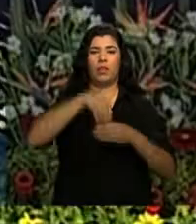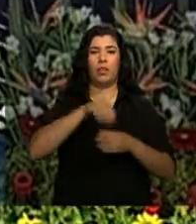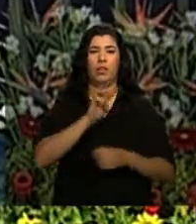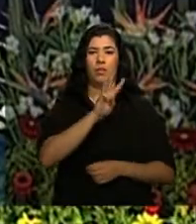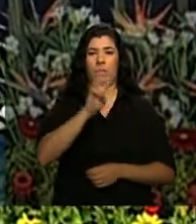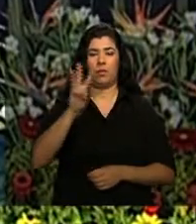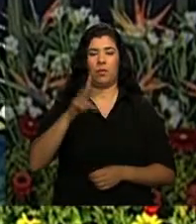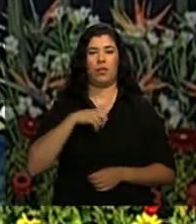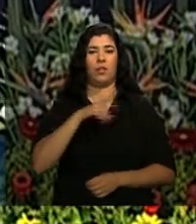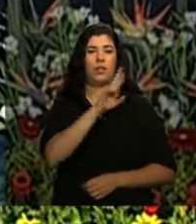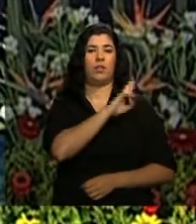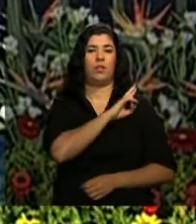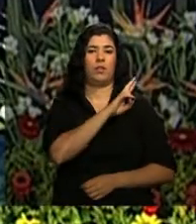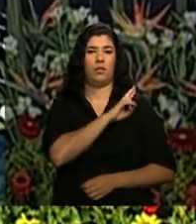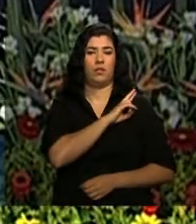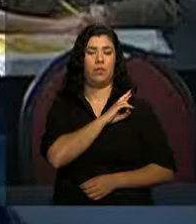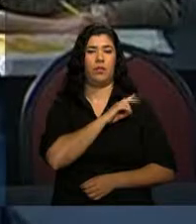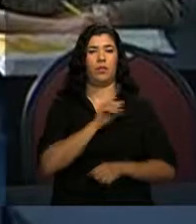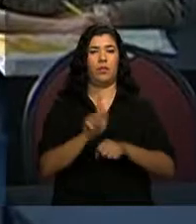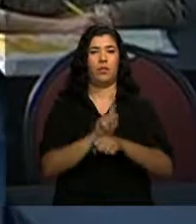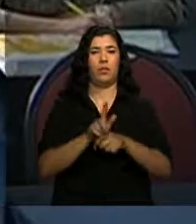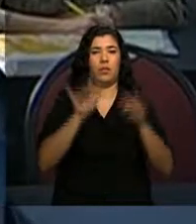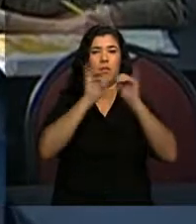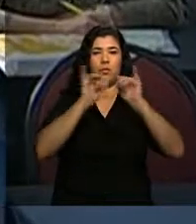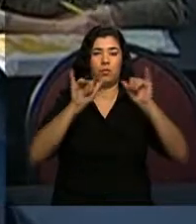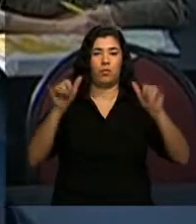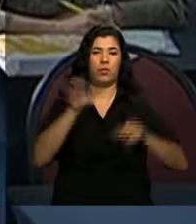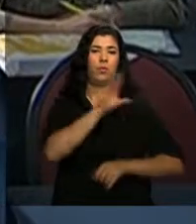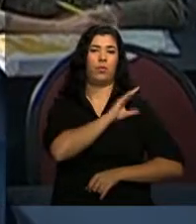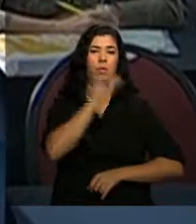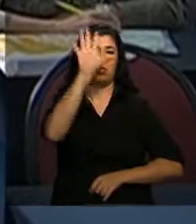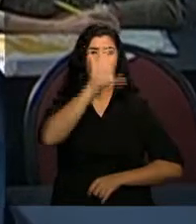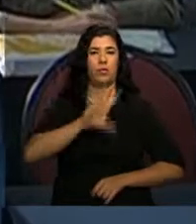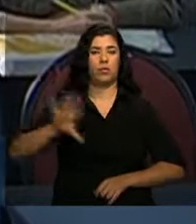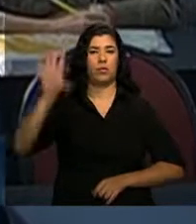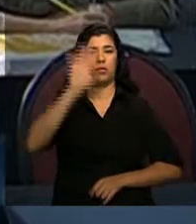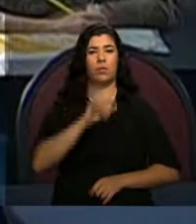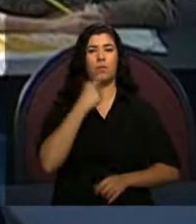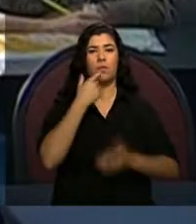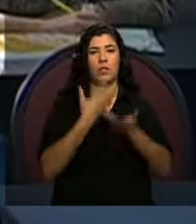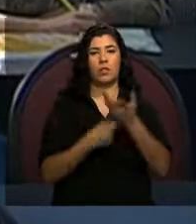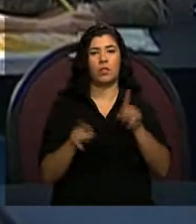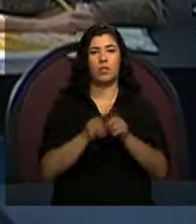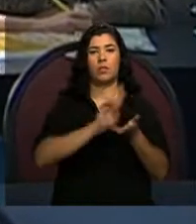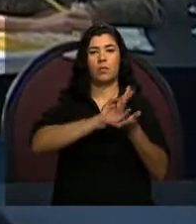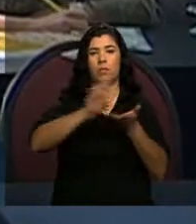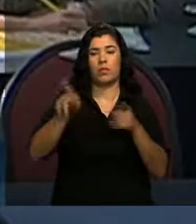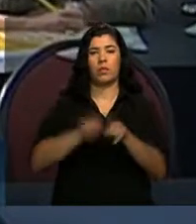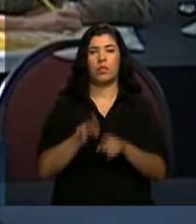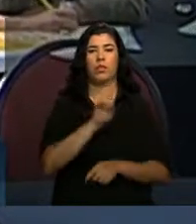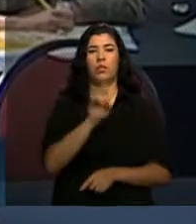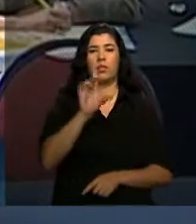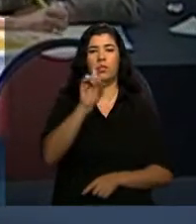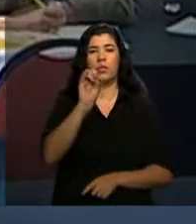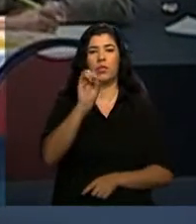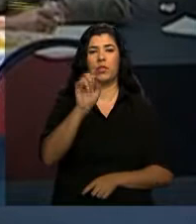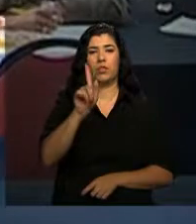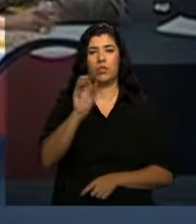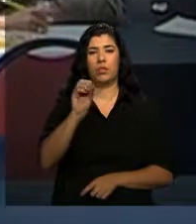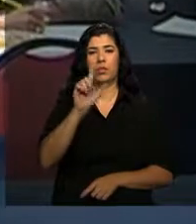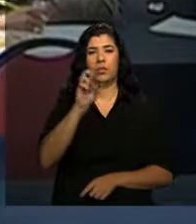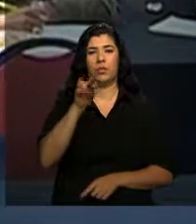será feito pelo responsável da área de gestão de informação da Coordenação Geral de Sangueiros e Derivados, Diego Lima Quintiano